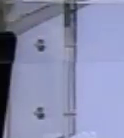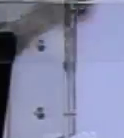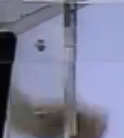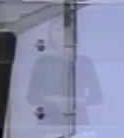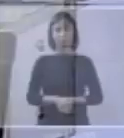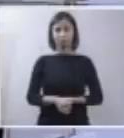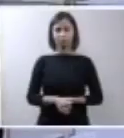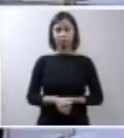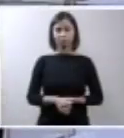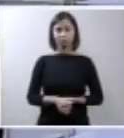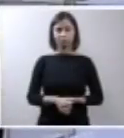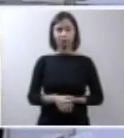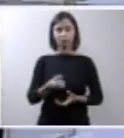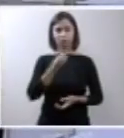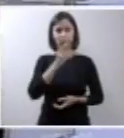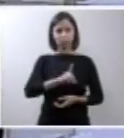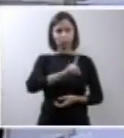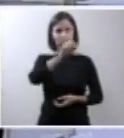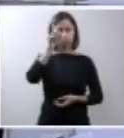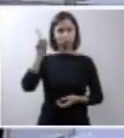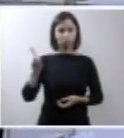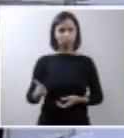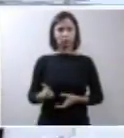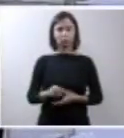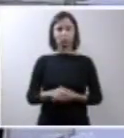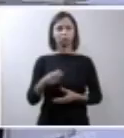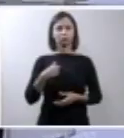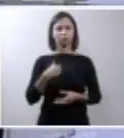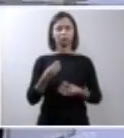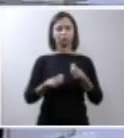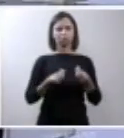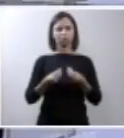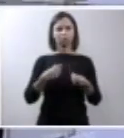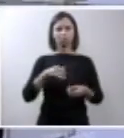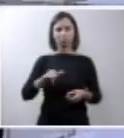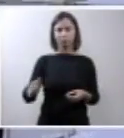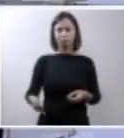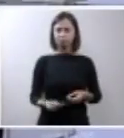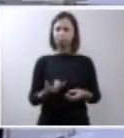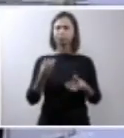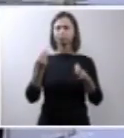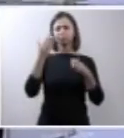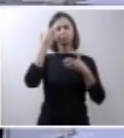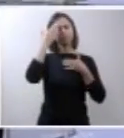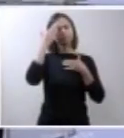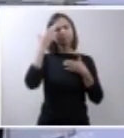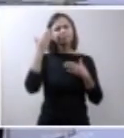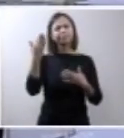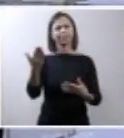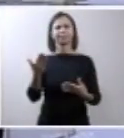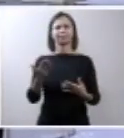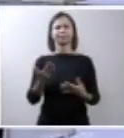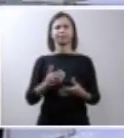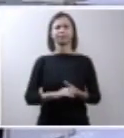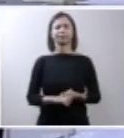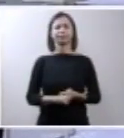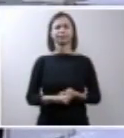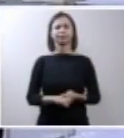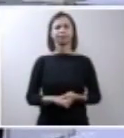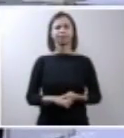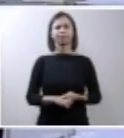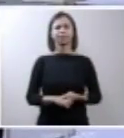Bom dia. Eu queria, em primeiro lugar, agradecer a oportunidade e parabenizar essa casa por essa